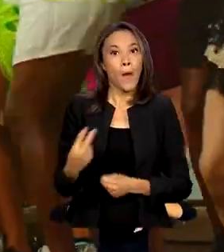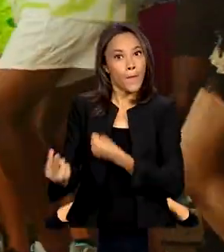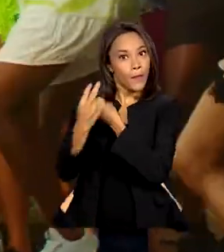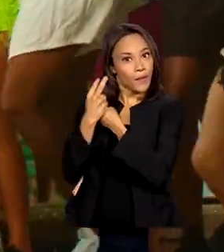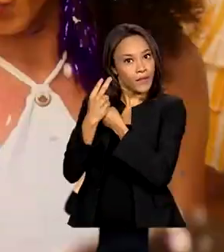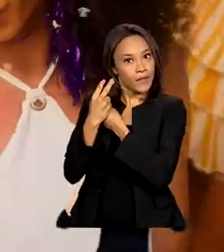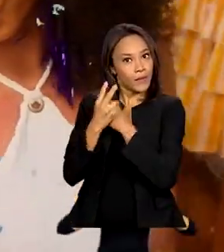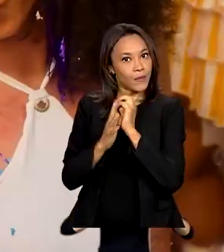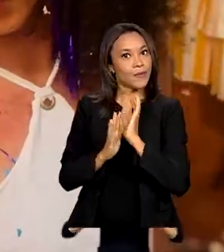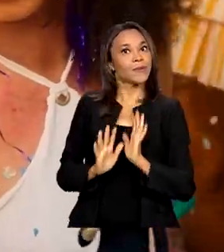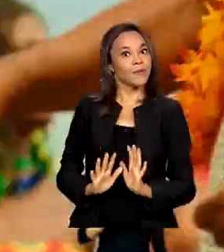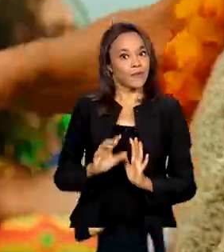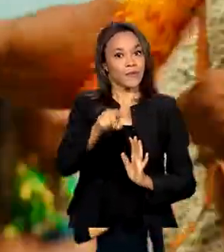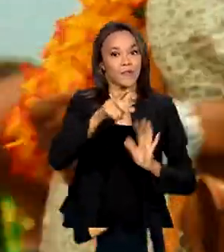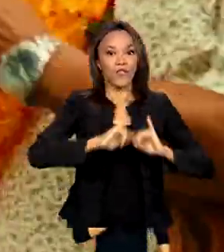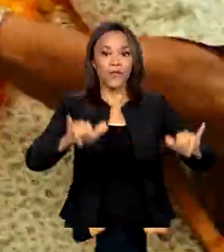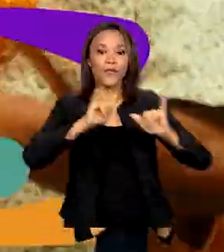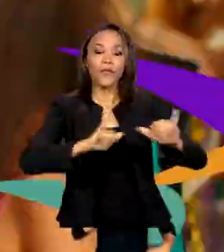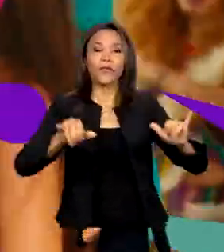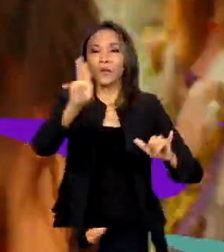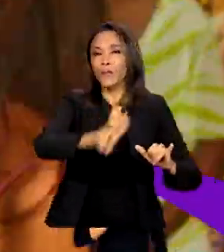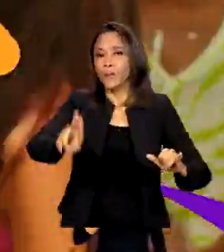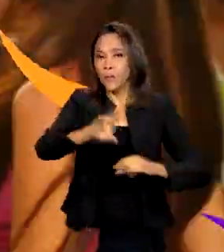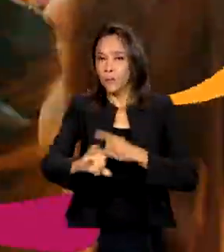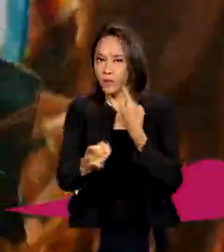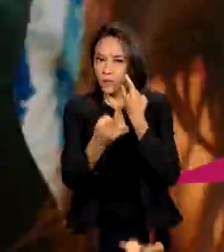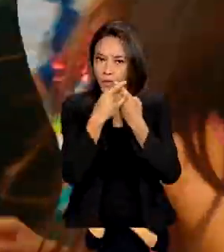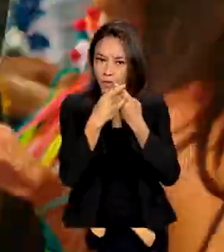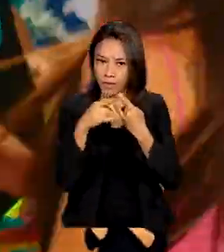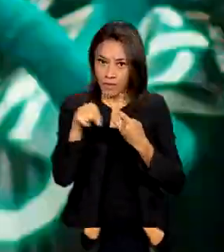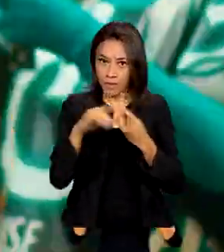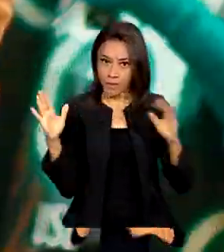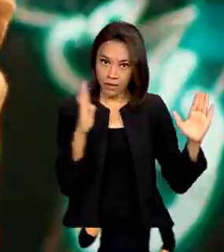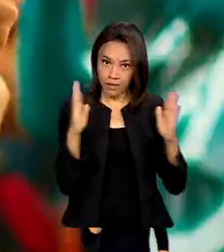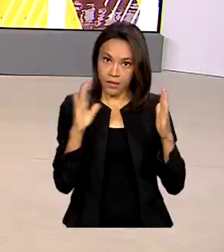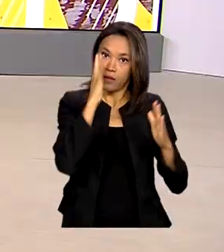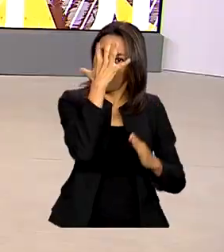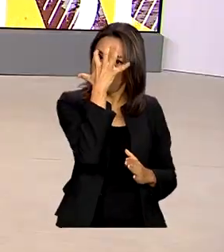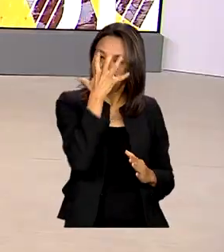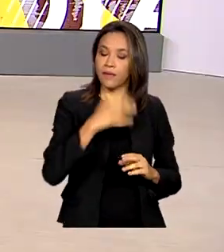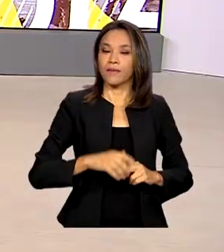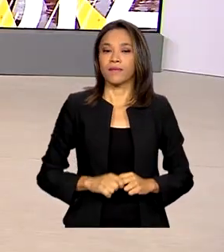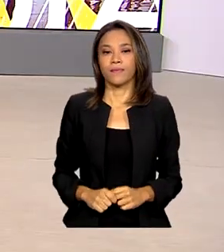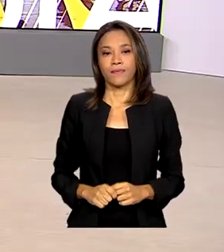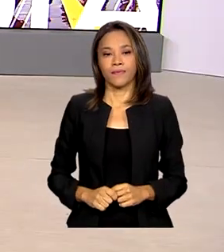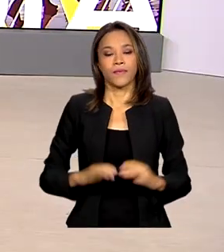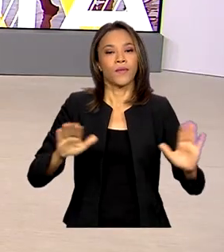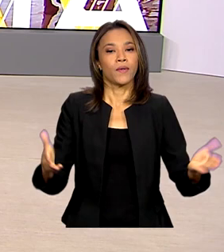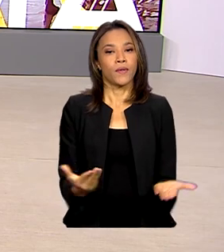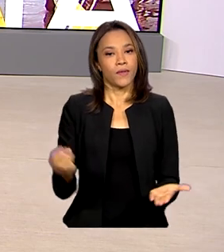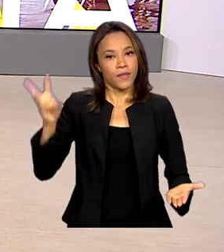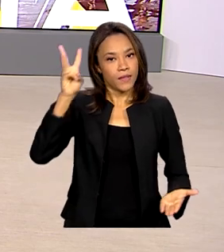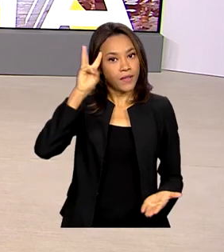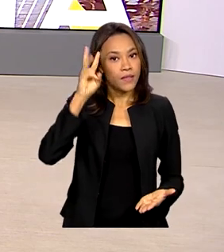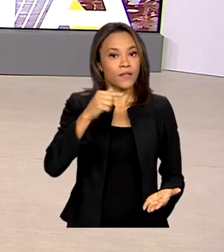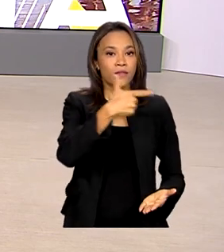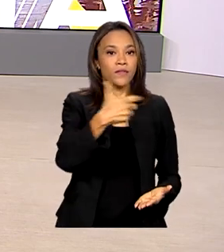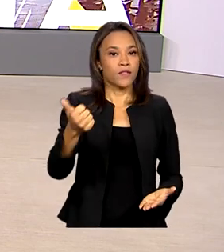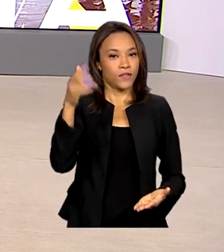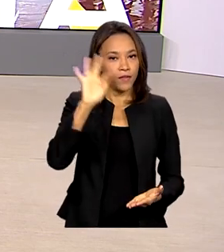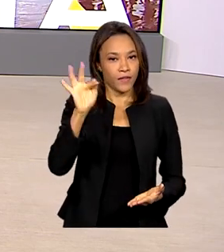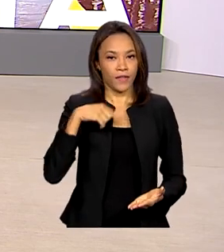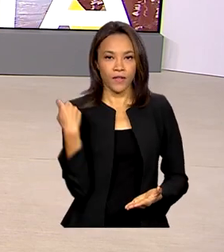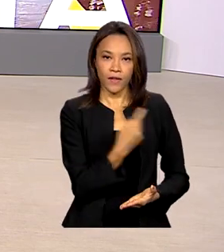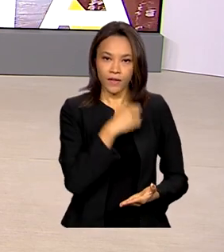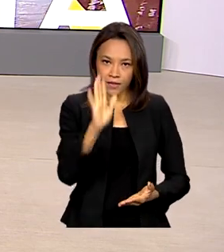carnaval. Campanha incentiva o uso de preservativo durante a folia. Terça-feira, 21 de fevereiro, o